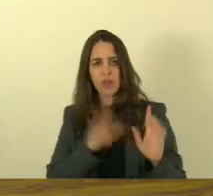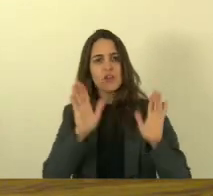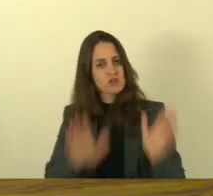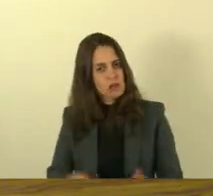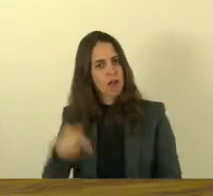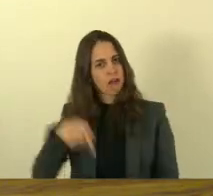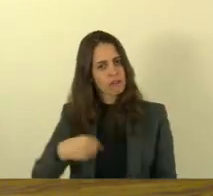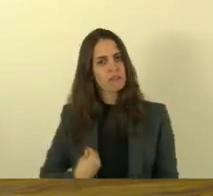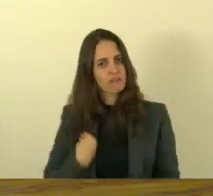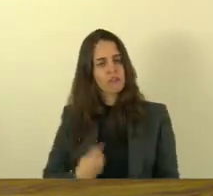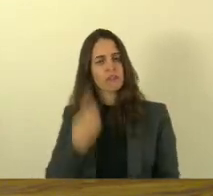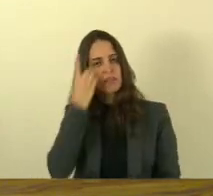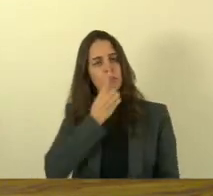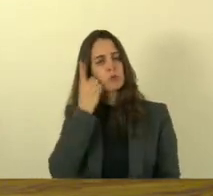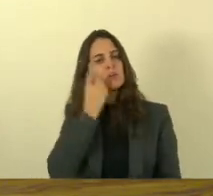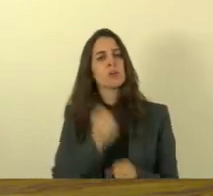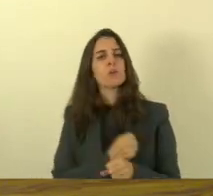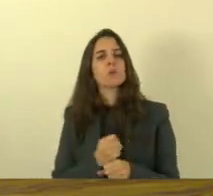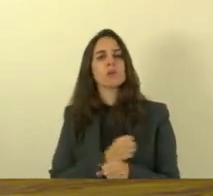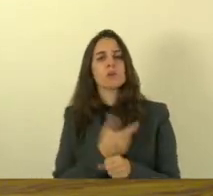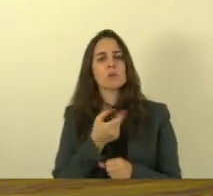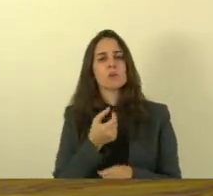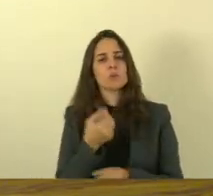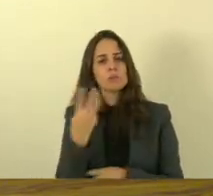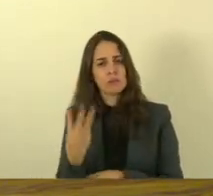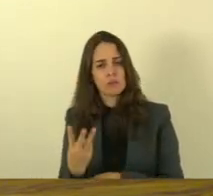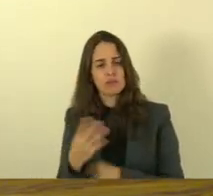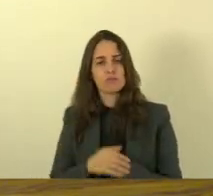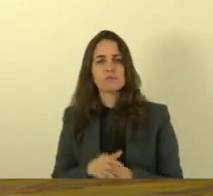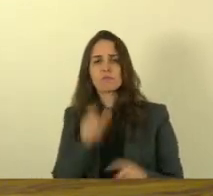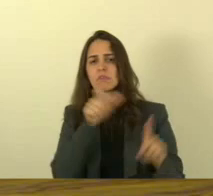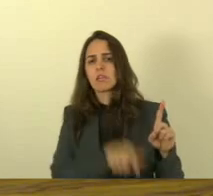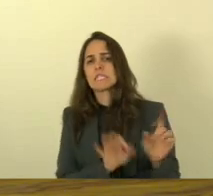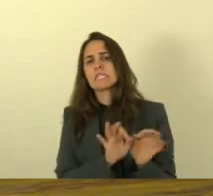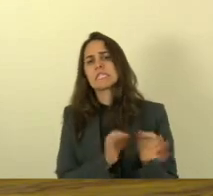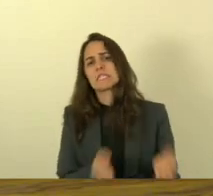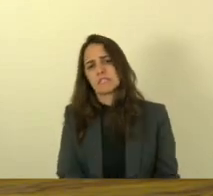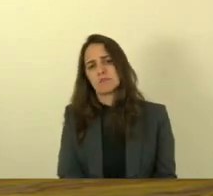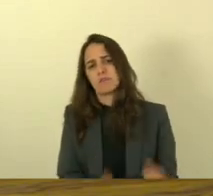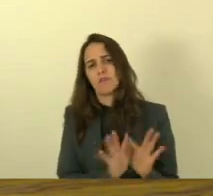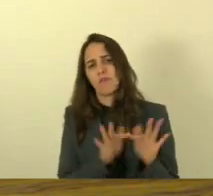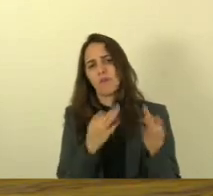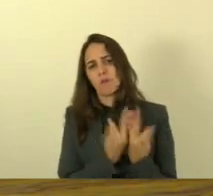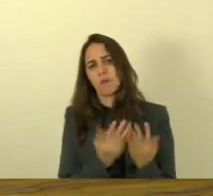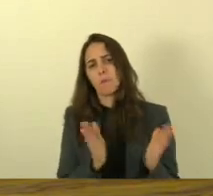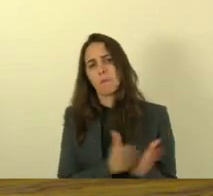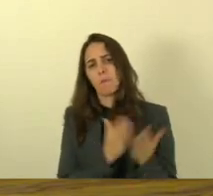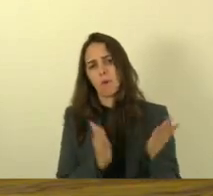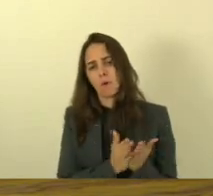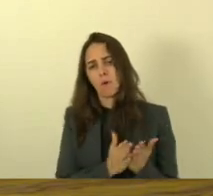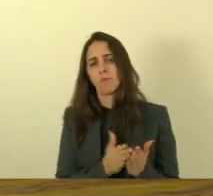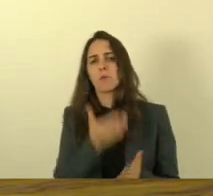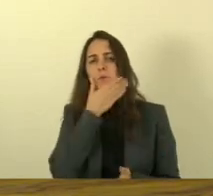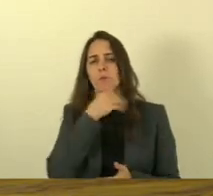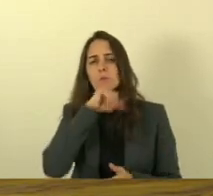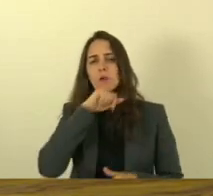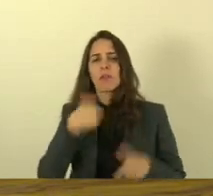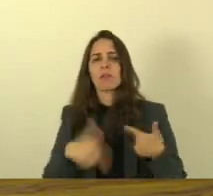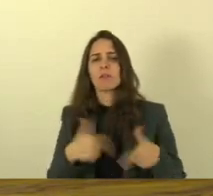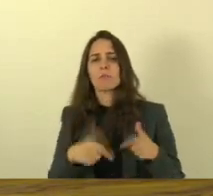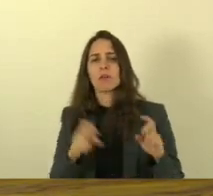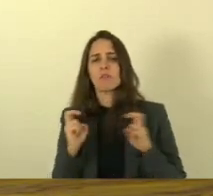com a gente em 2003 Giovanni vem de uma família muito humilde um pai ferroviário mas o pai